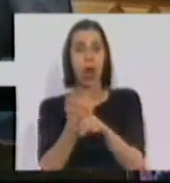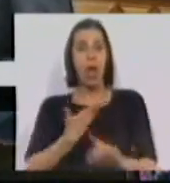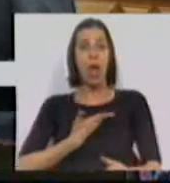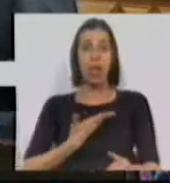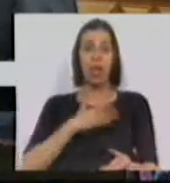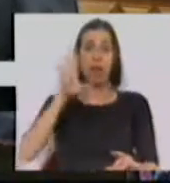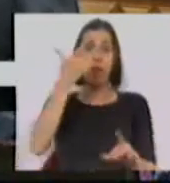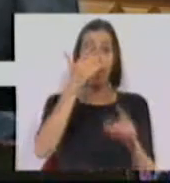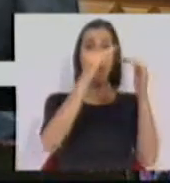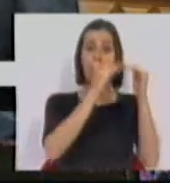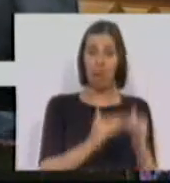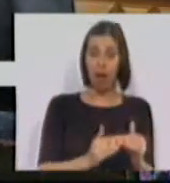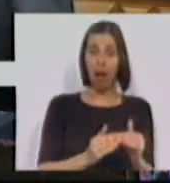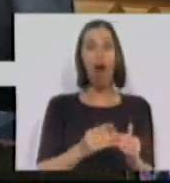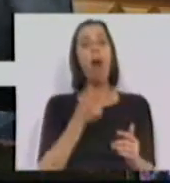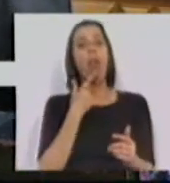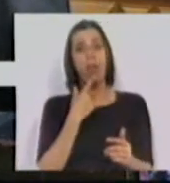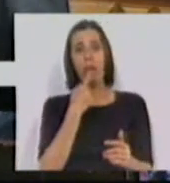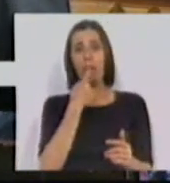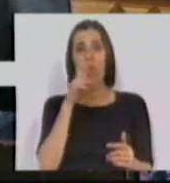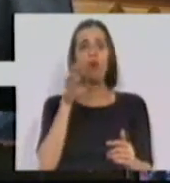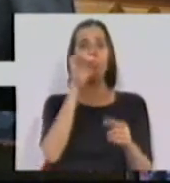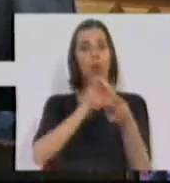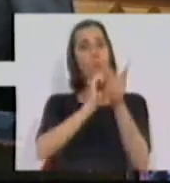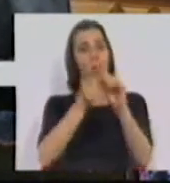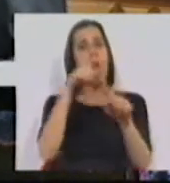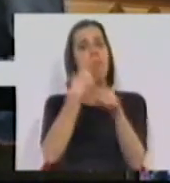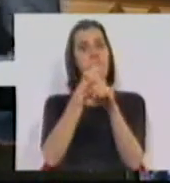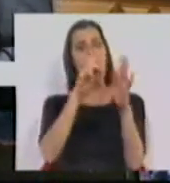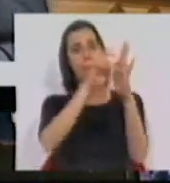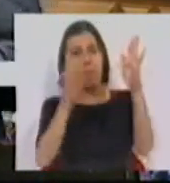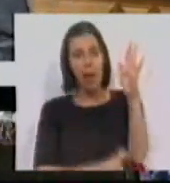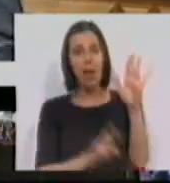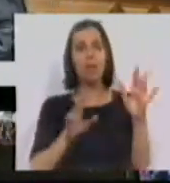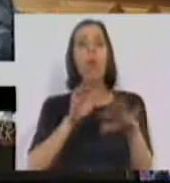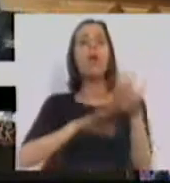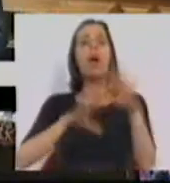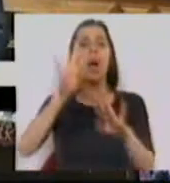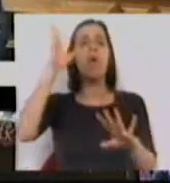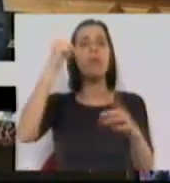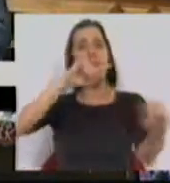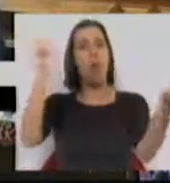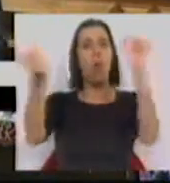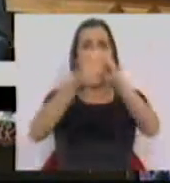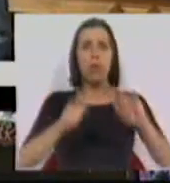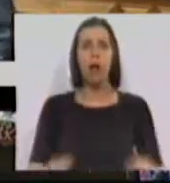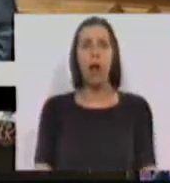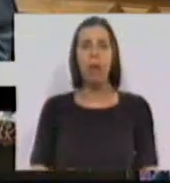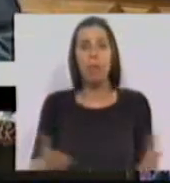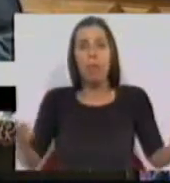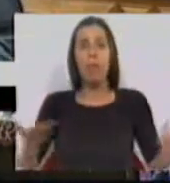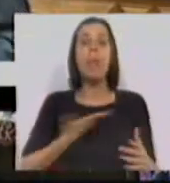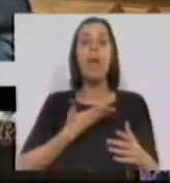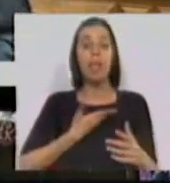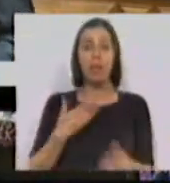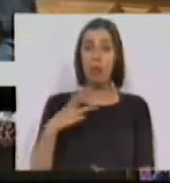quando a dívida dos países diminuíssem, a taxa de juros também devia diminuir. Ora, ocorreu precisamente o contrário. Isto é, a